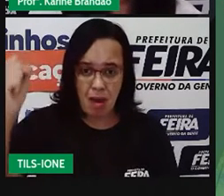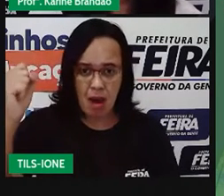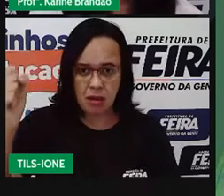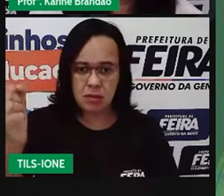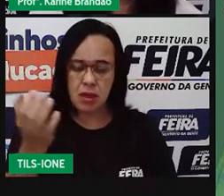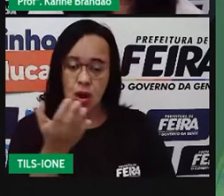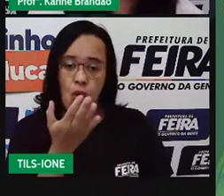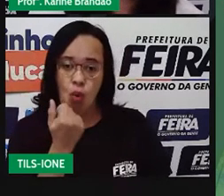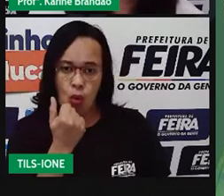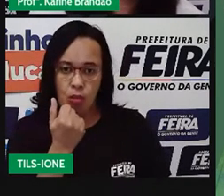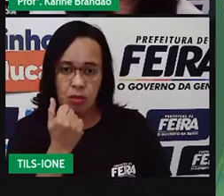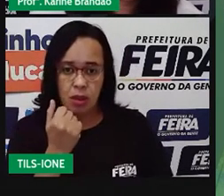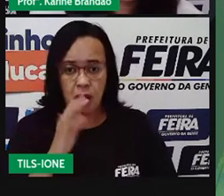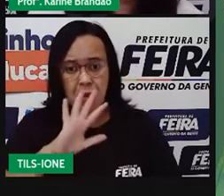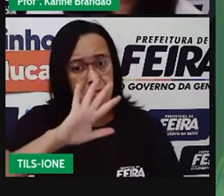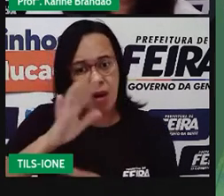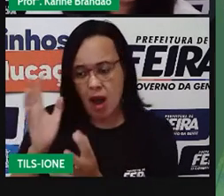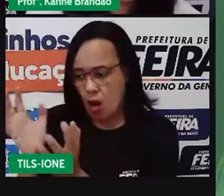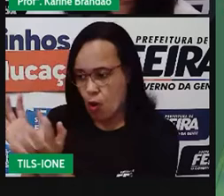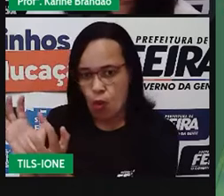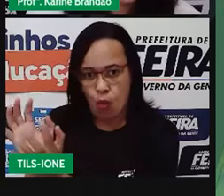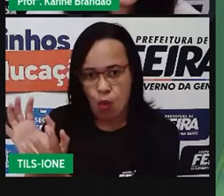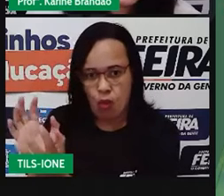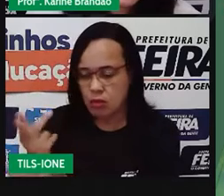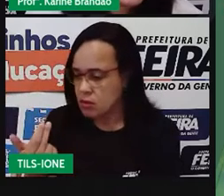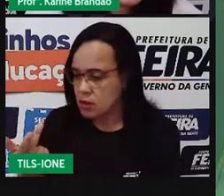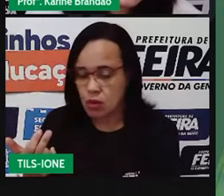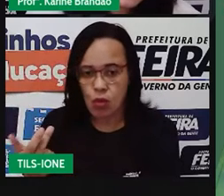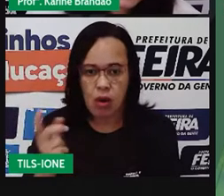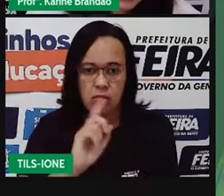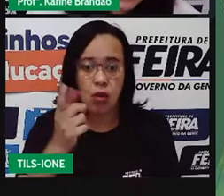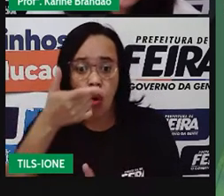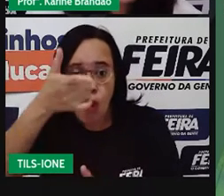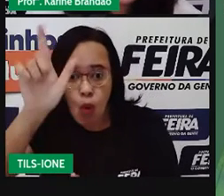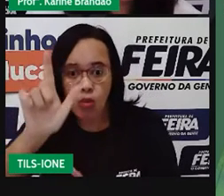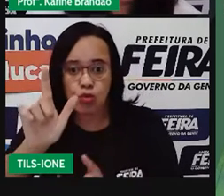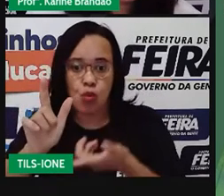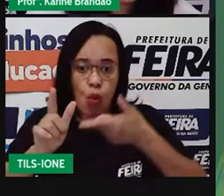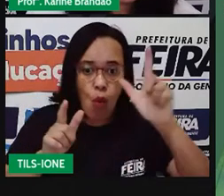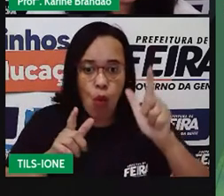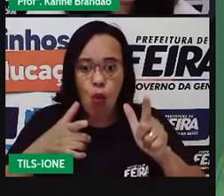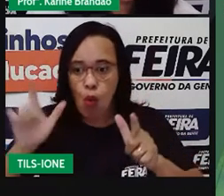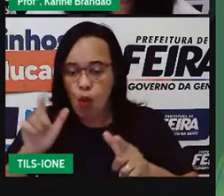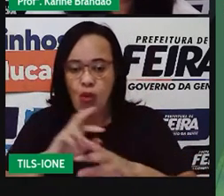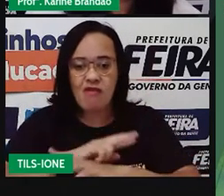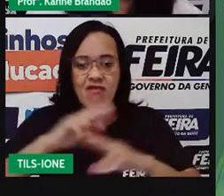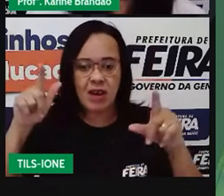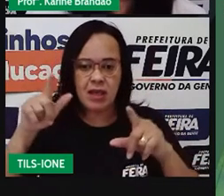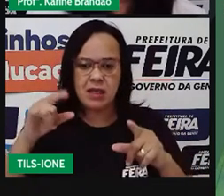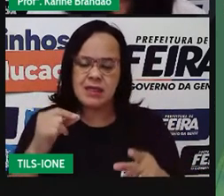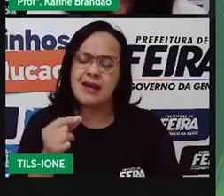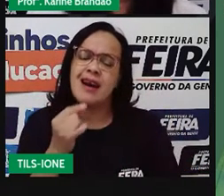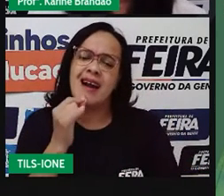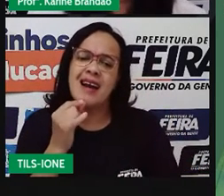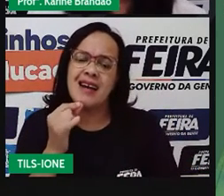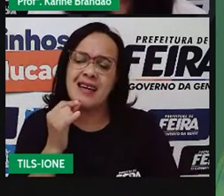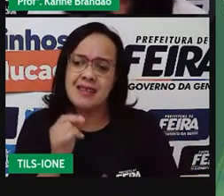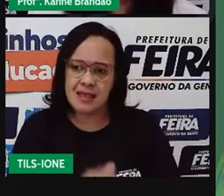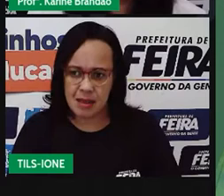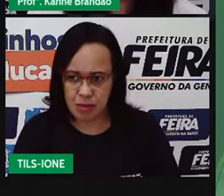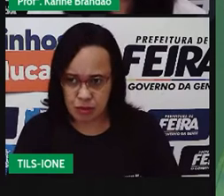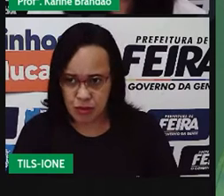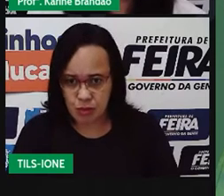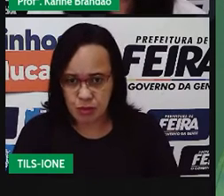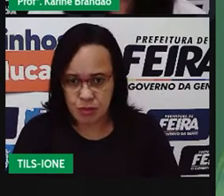Então, por exemplo, a gente tem aqui as aranhas, né? Porque muitas aranhas, logo após a